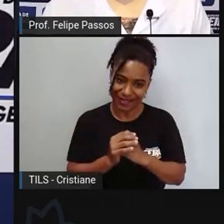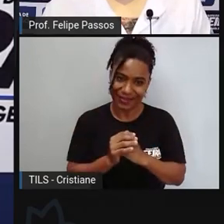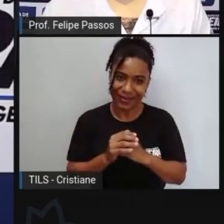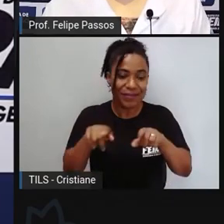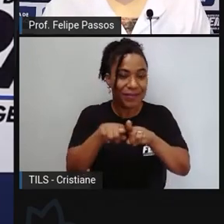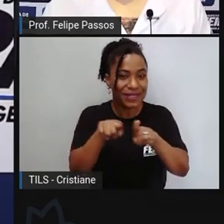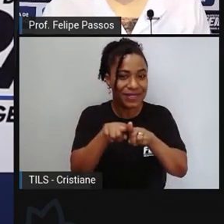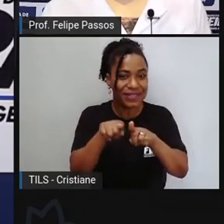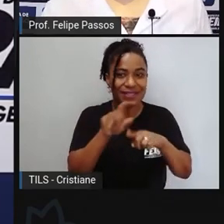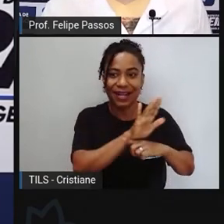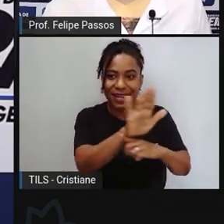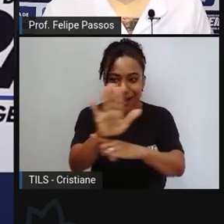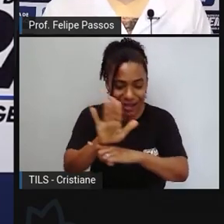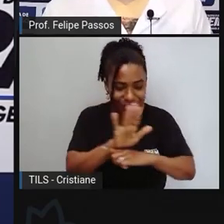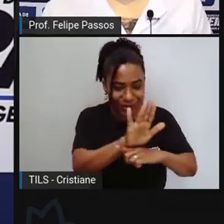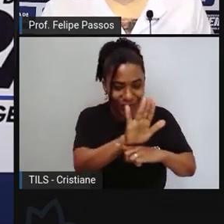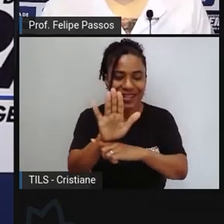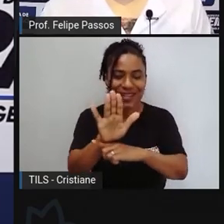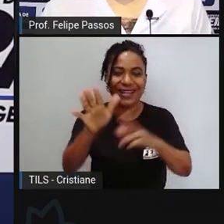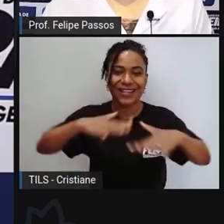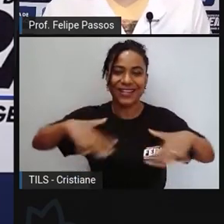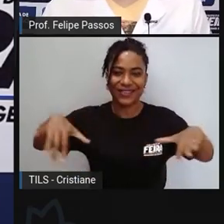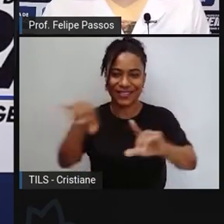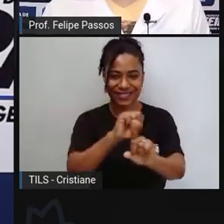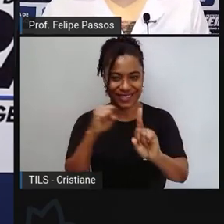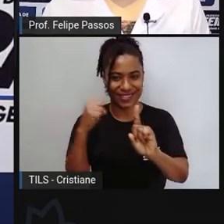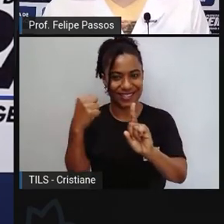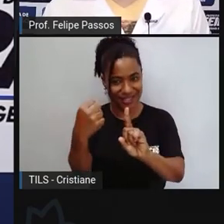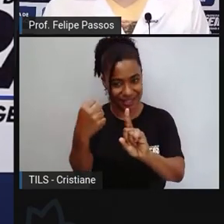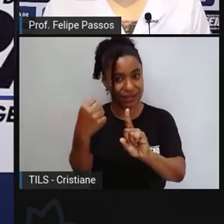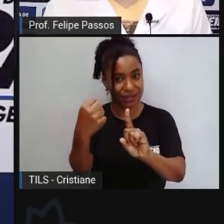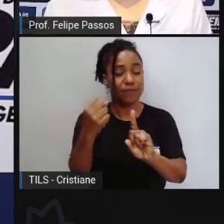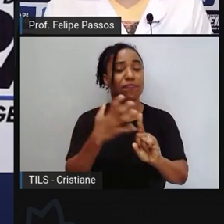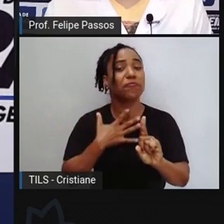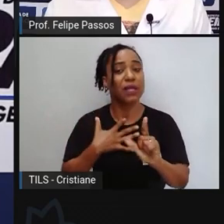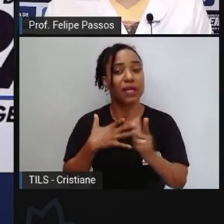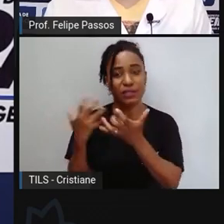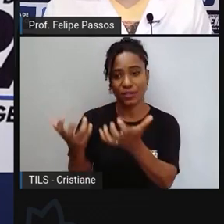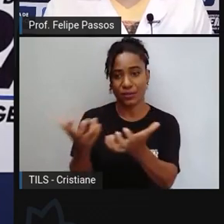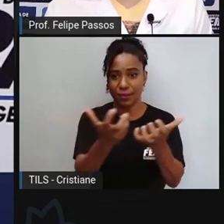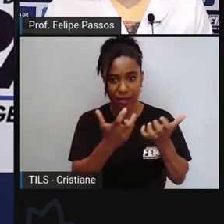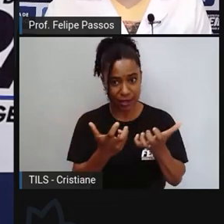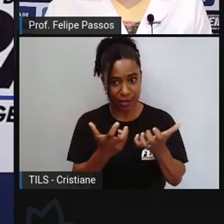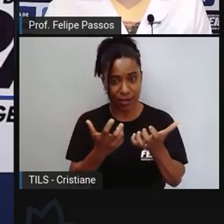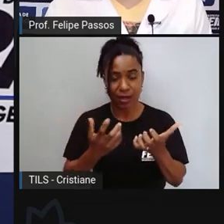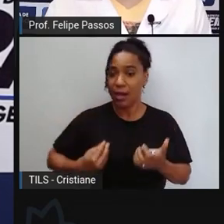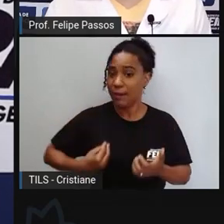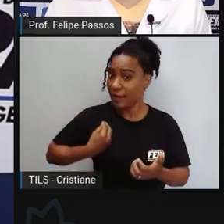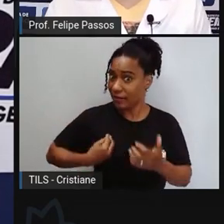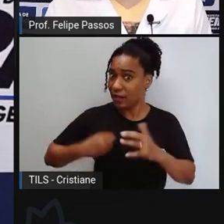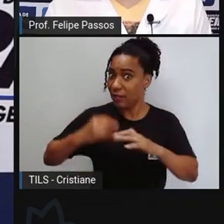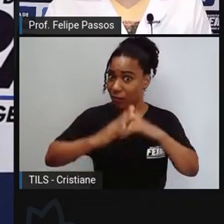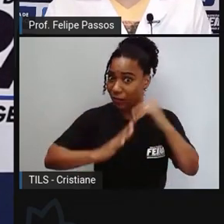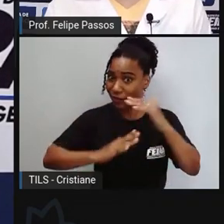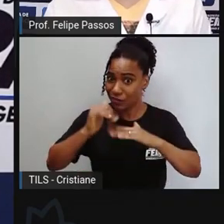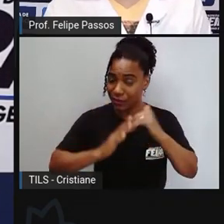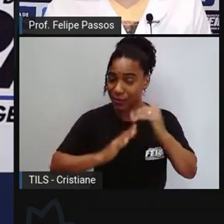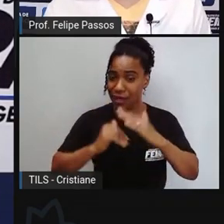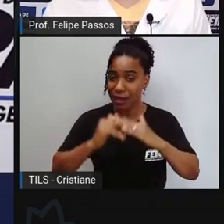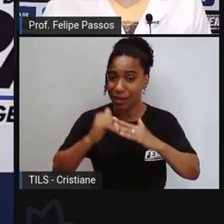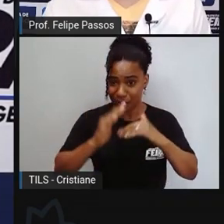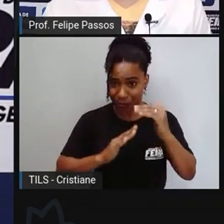no que fosse possível. A minha vida profissional, ela começa também